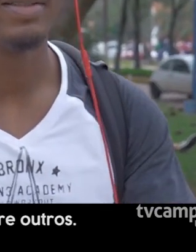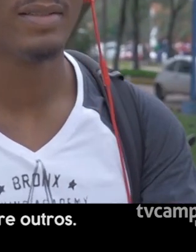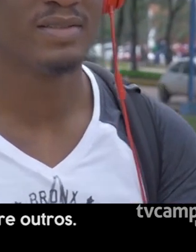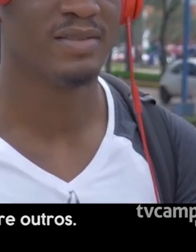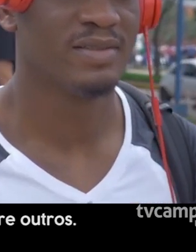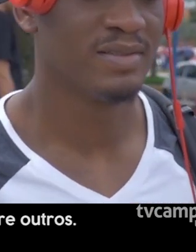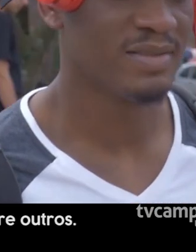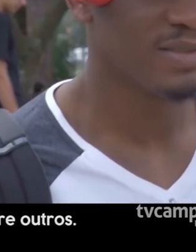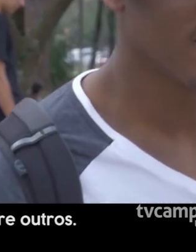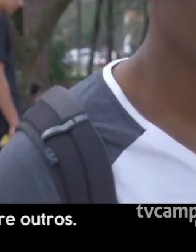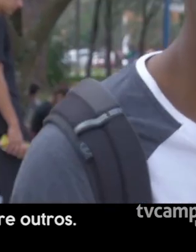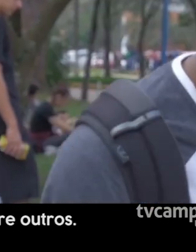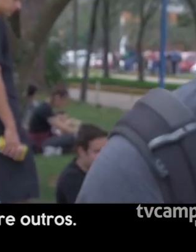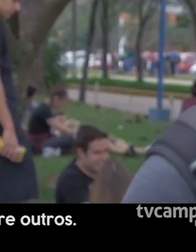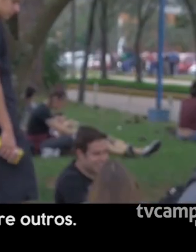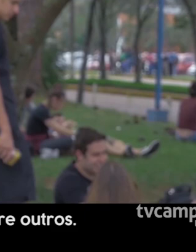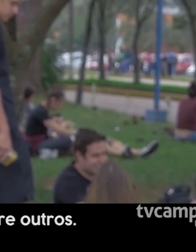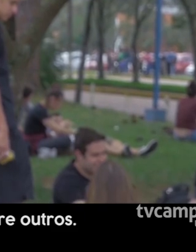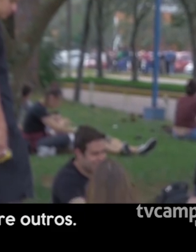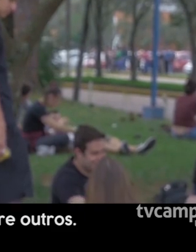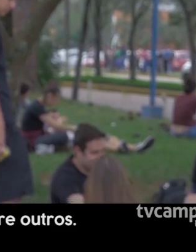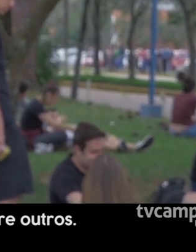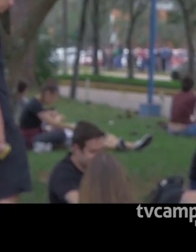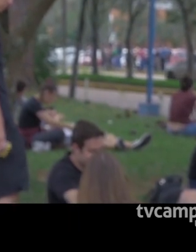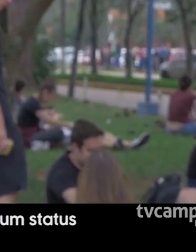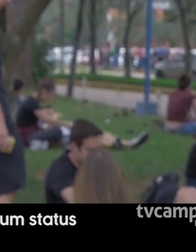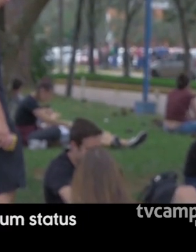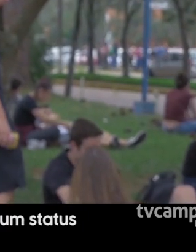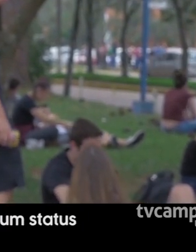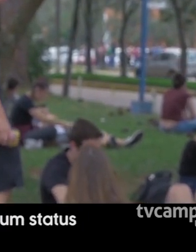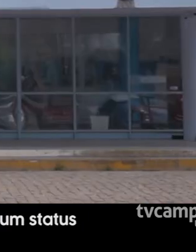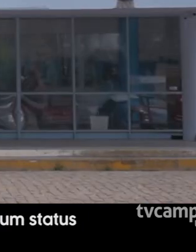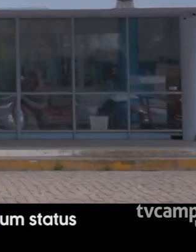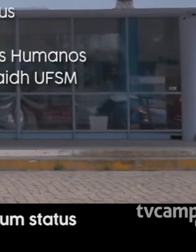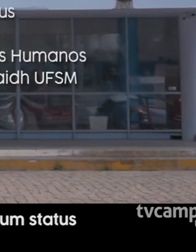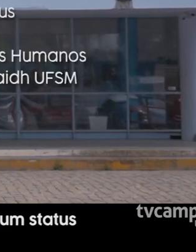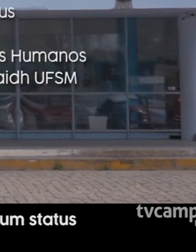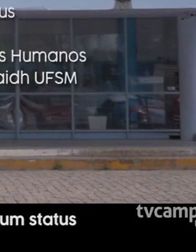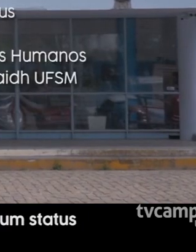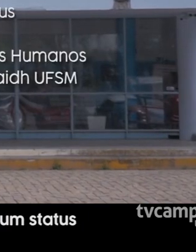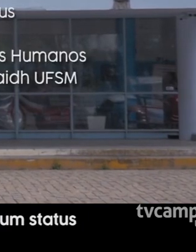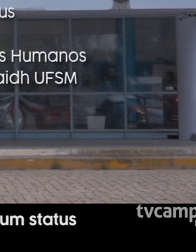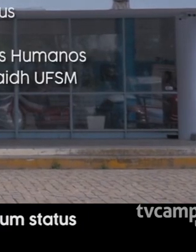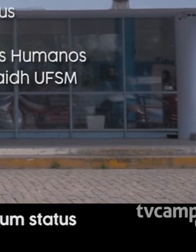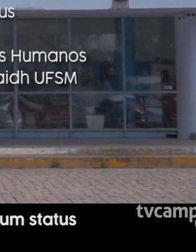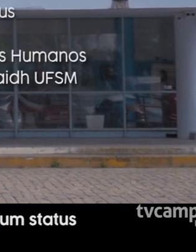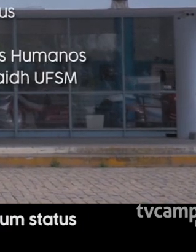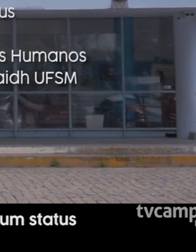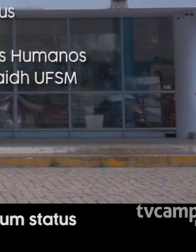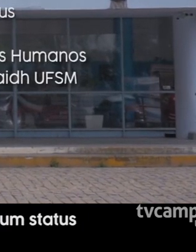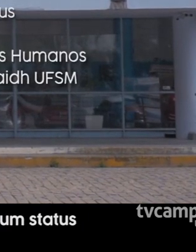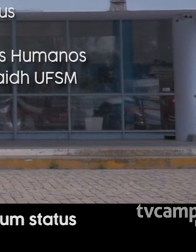econômica para educativo que você escolhe quem tem mais que se outro país e para mais para que deve